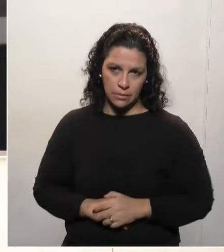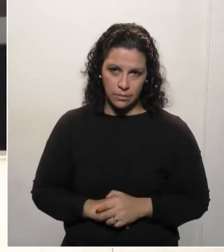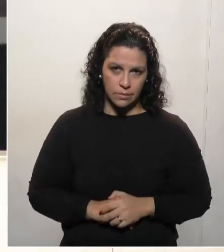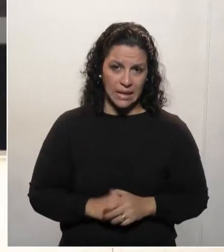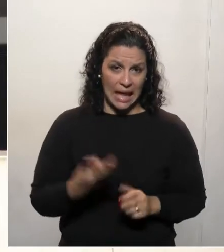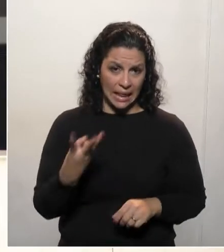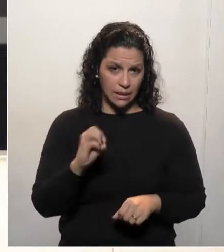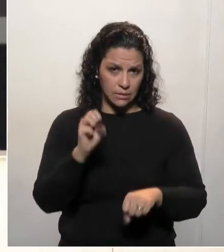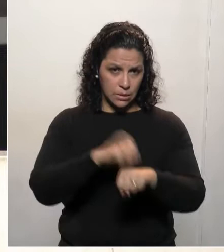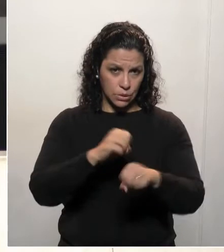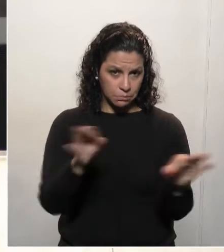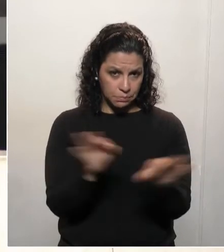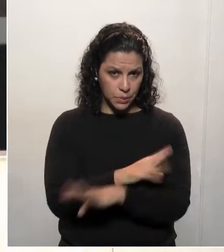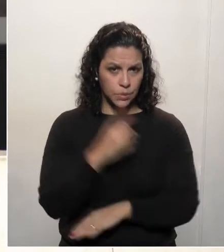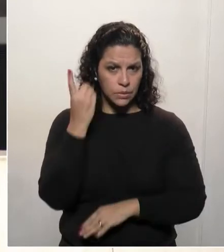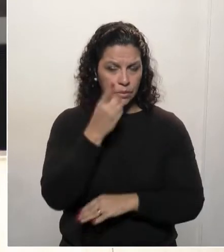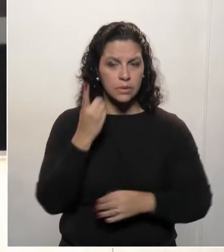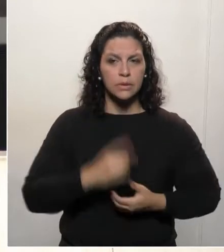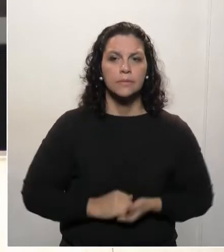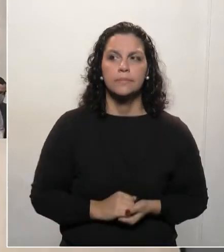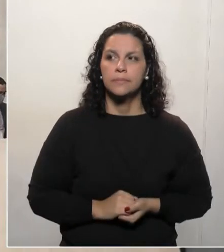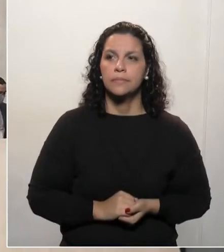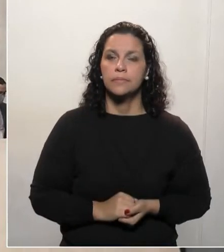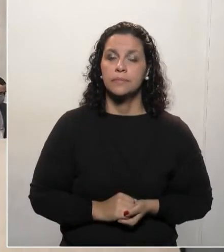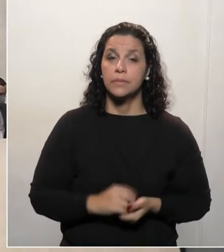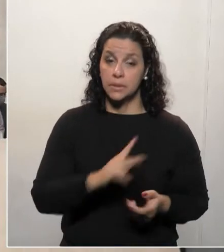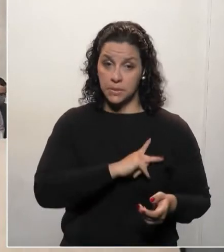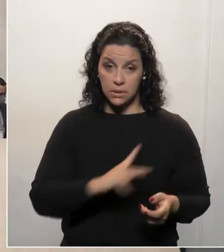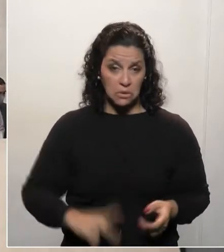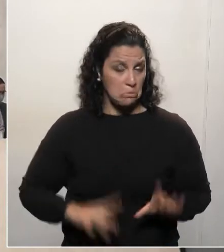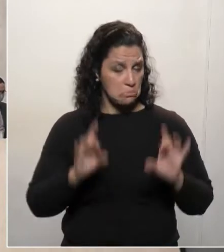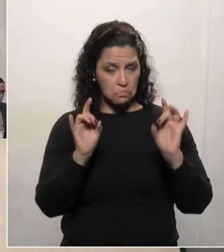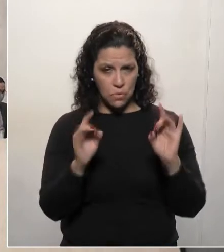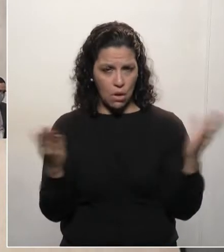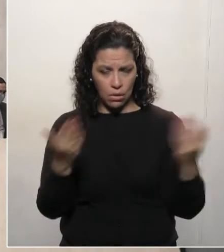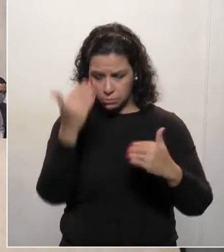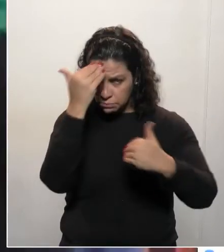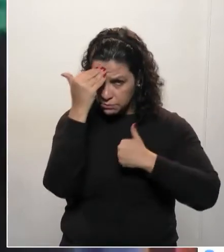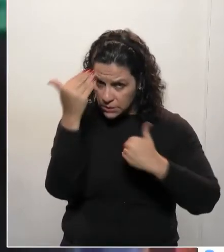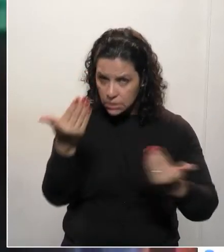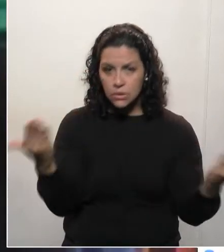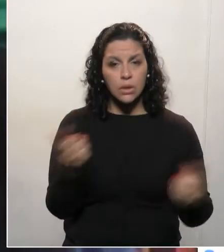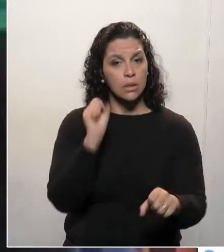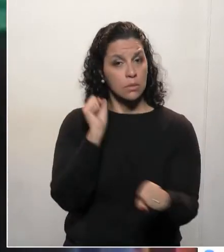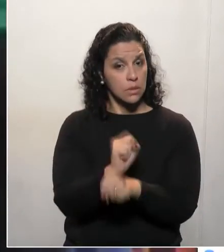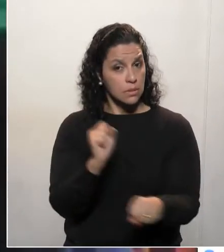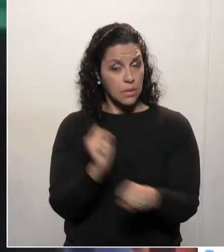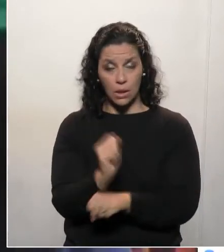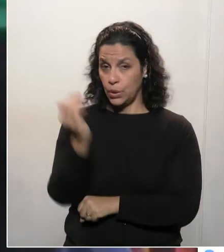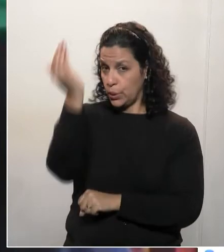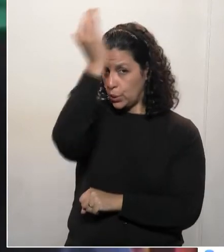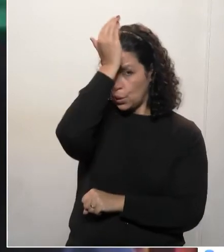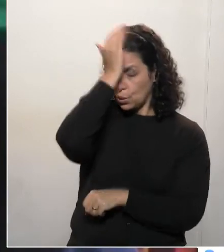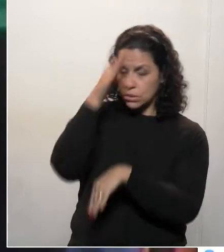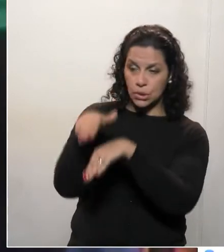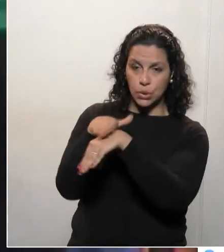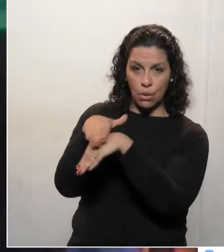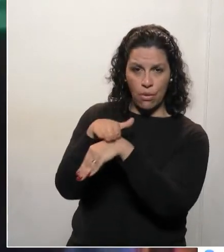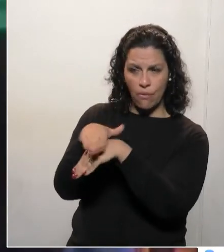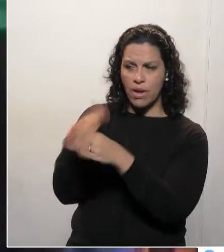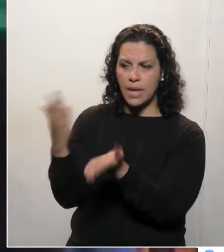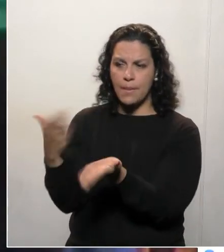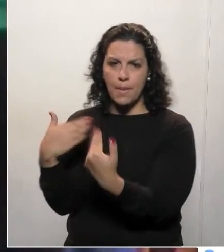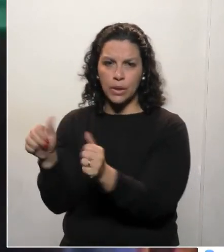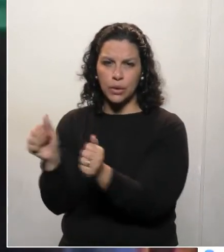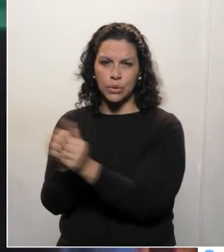30 segundos para concluir, deputado. Não, senhor presidente, é só isso. Muito obrigado. Espero que o líder do governo leve adiante a